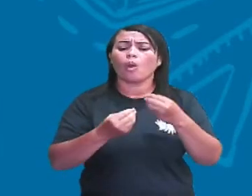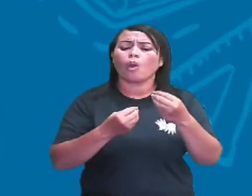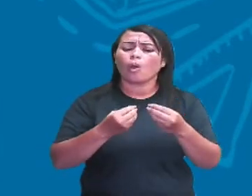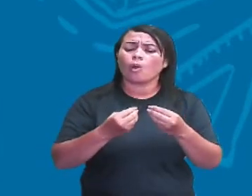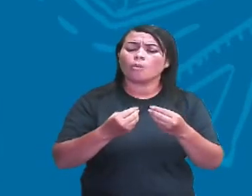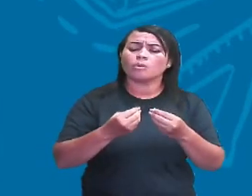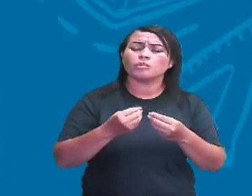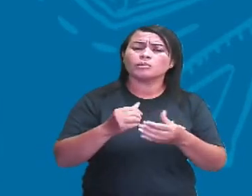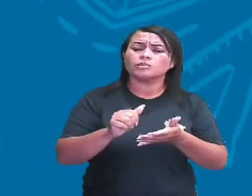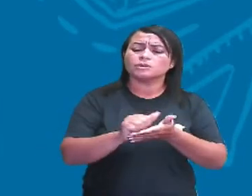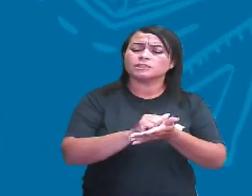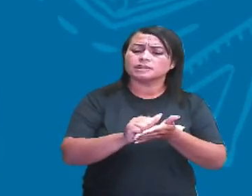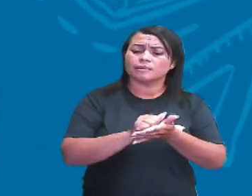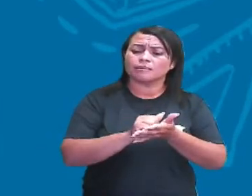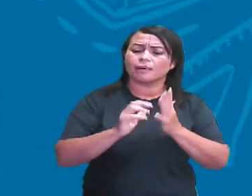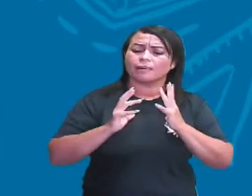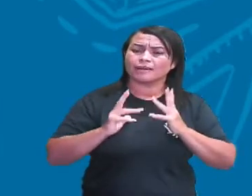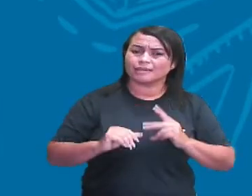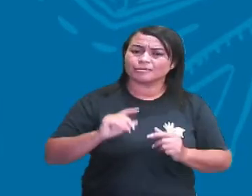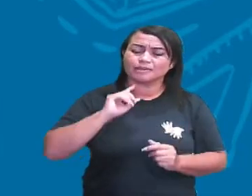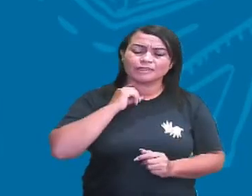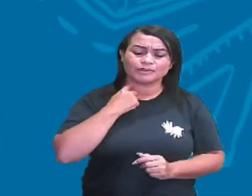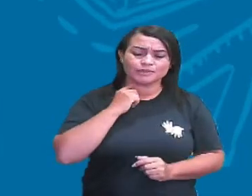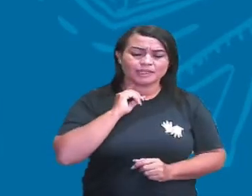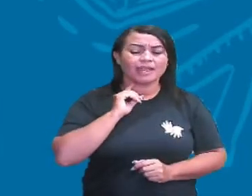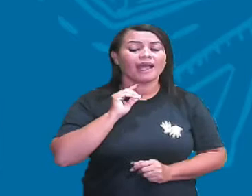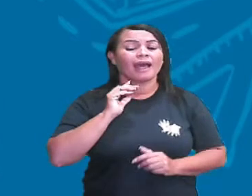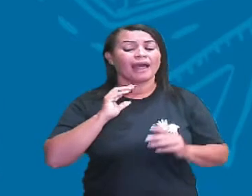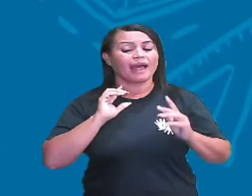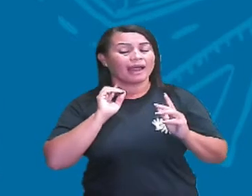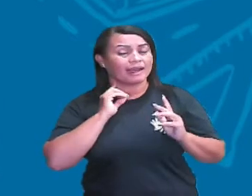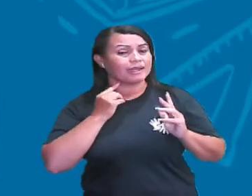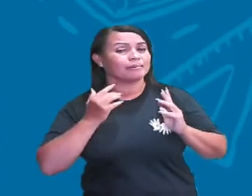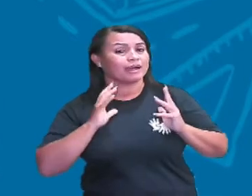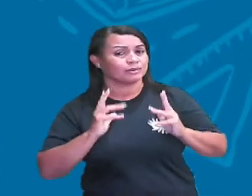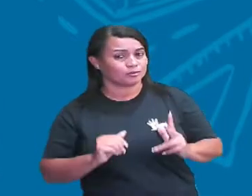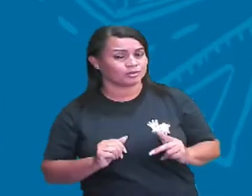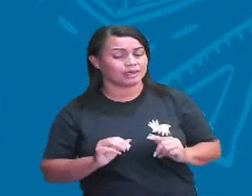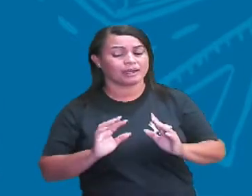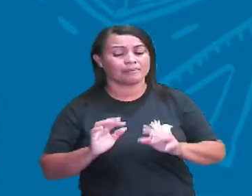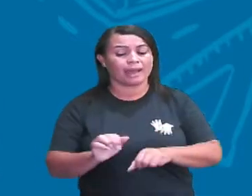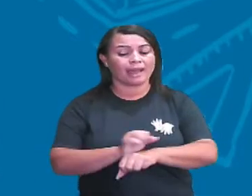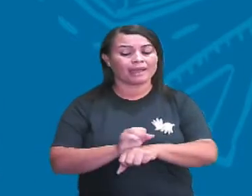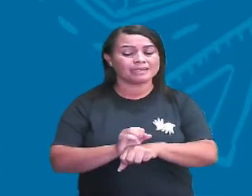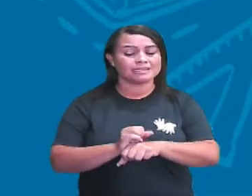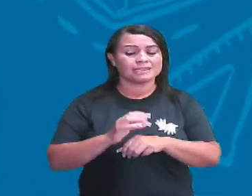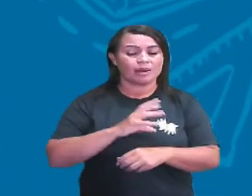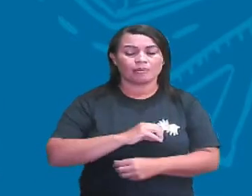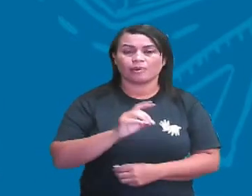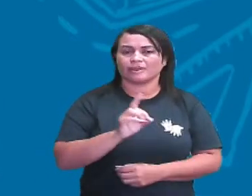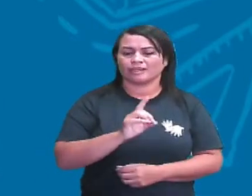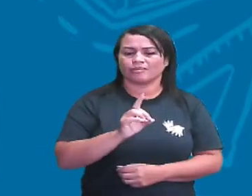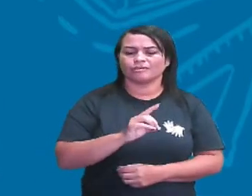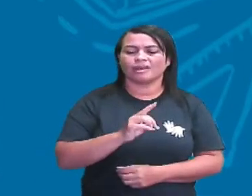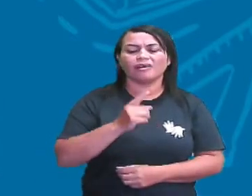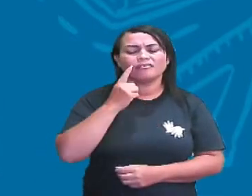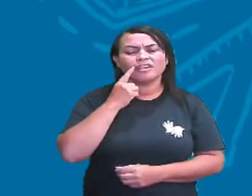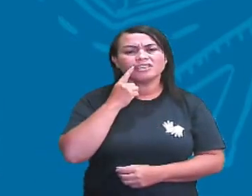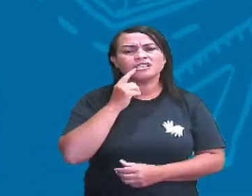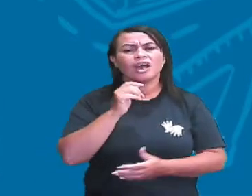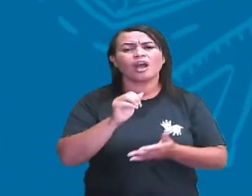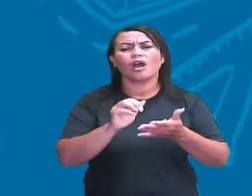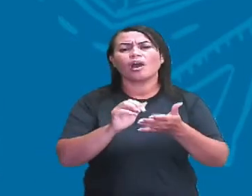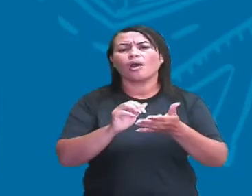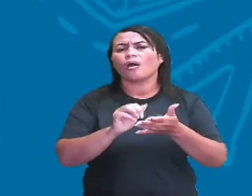Limpa a sujeira, mas não limpa o amor, né? Como fala na música. Imagina só o que acontece com o sabão. O sabão possui uma característica